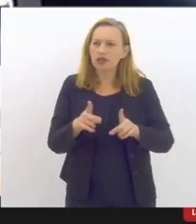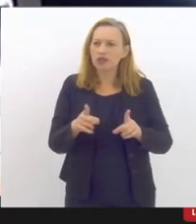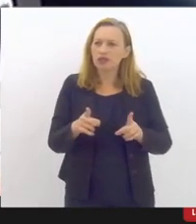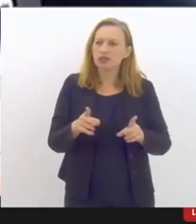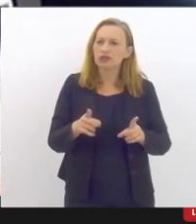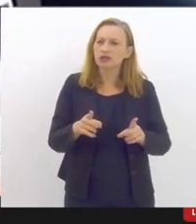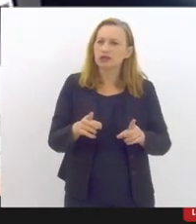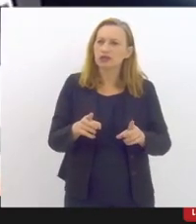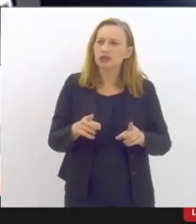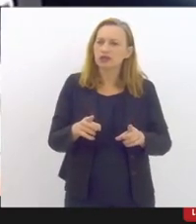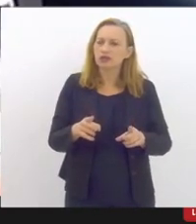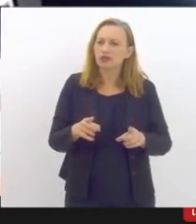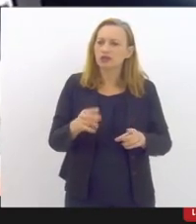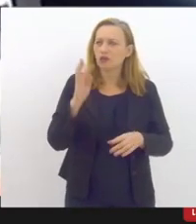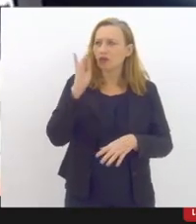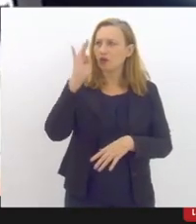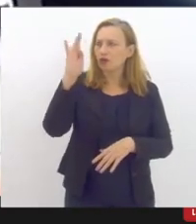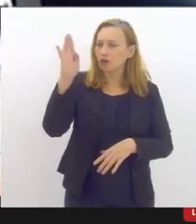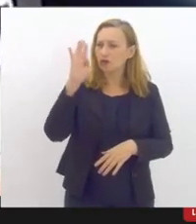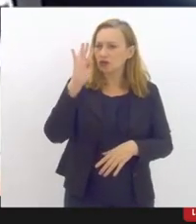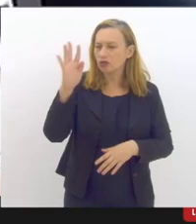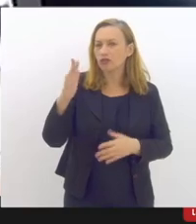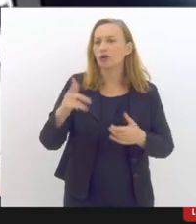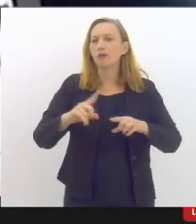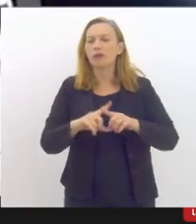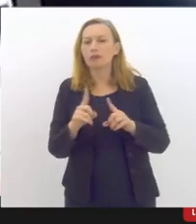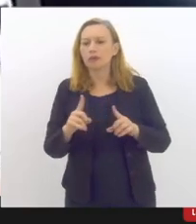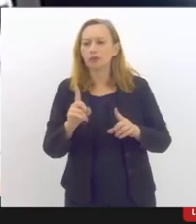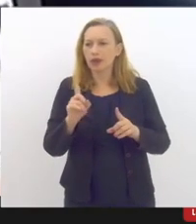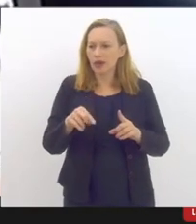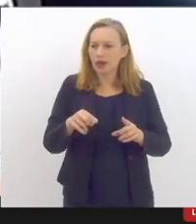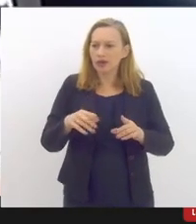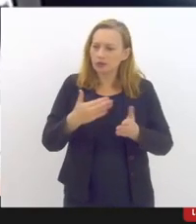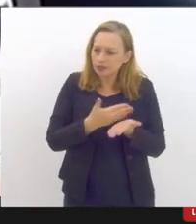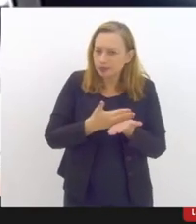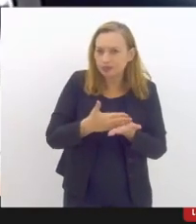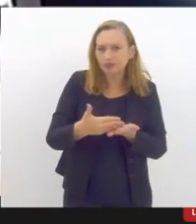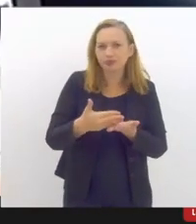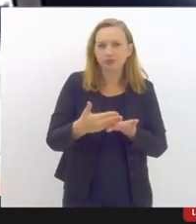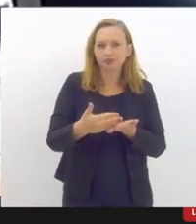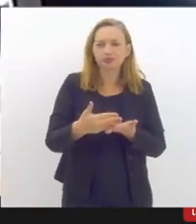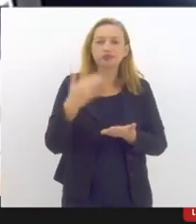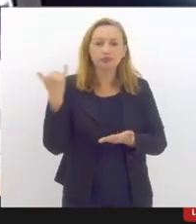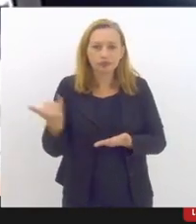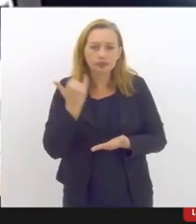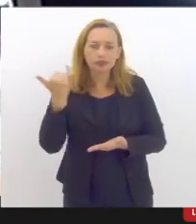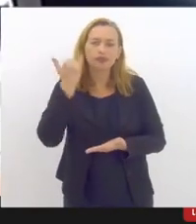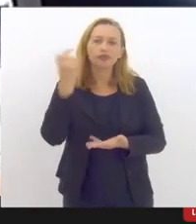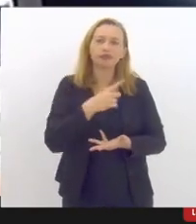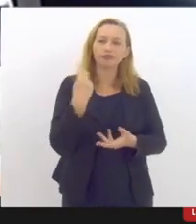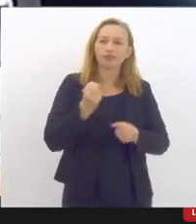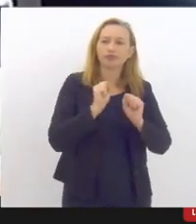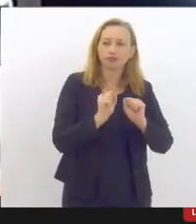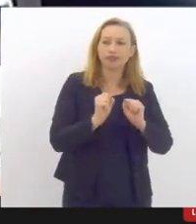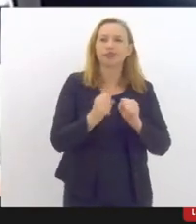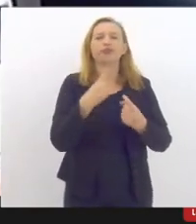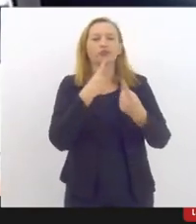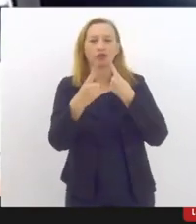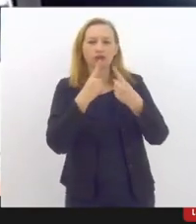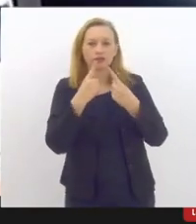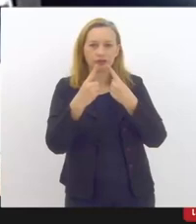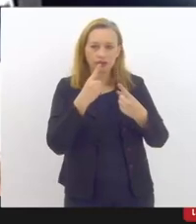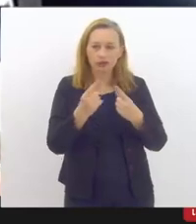que talvez seja mais filosófica e contextual ela é um ponto de partida importante para a gente poder dialogar